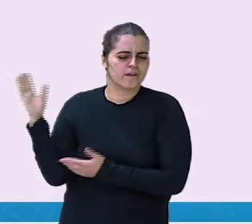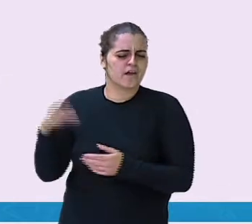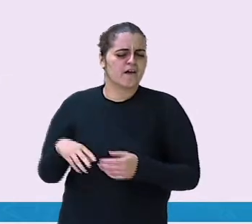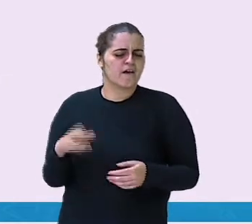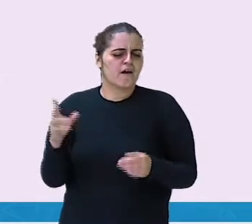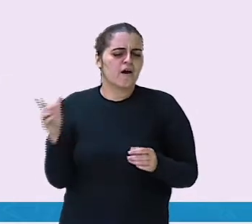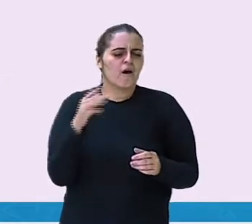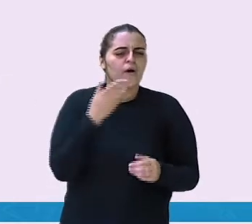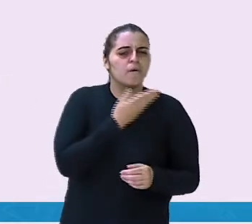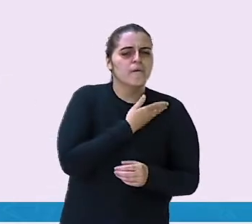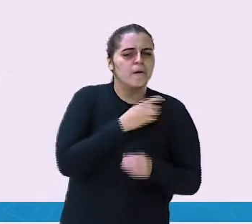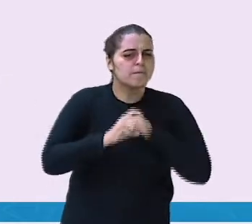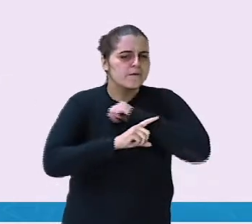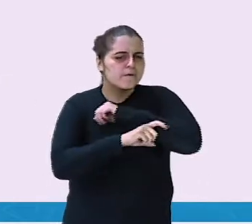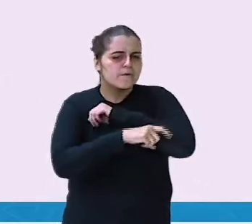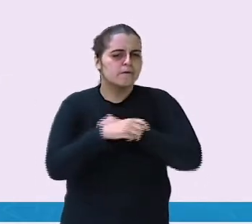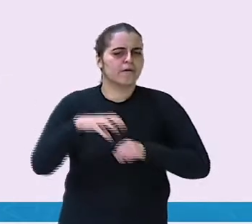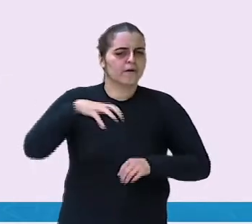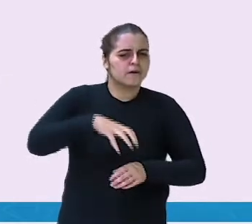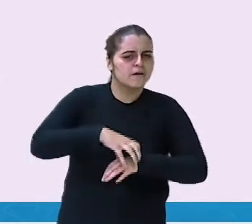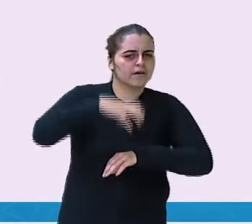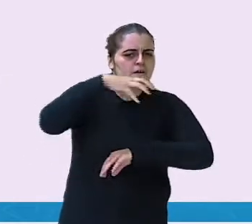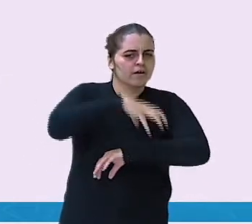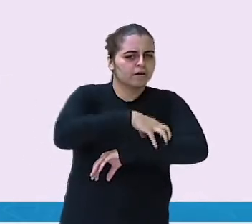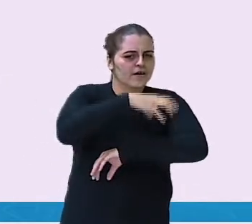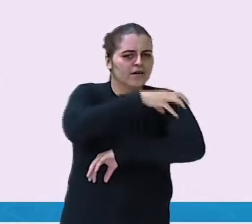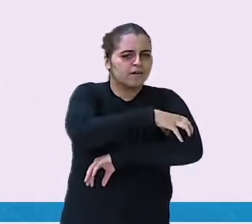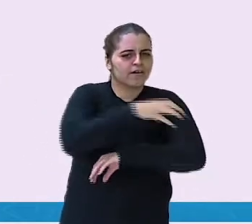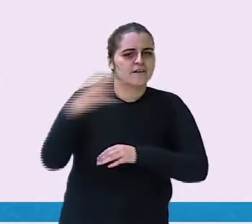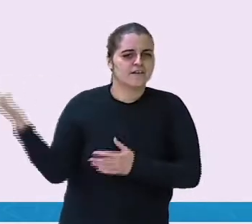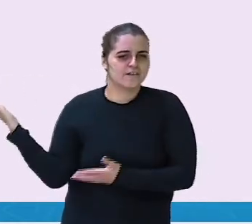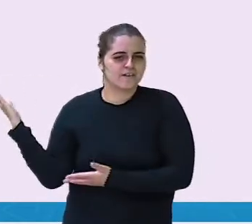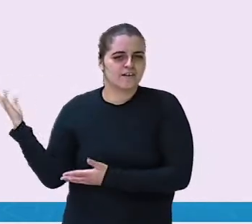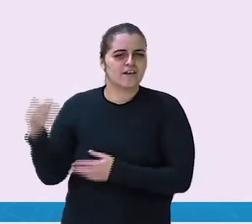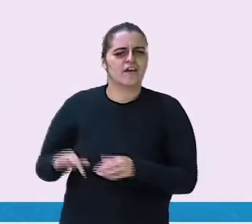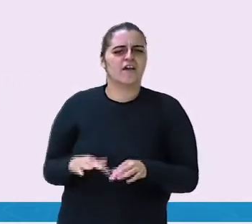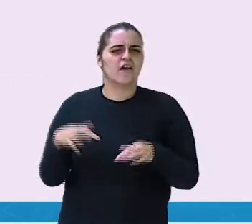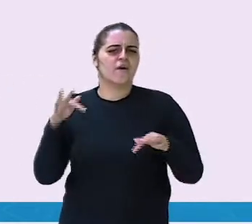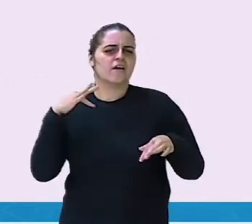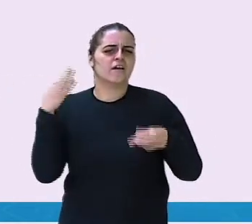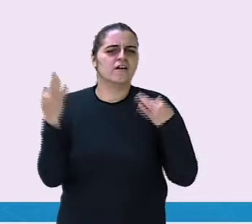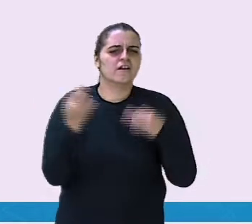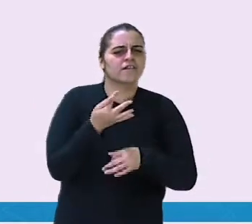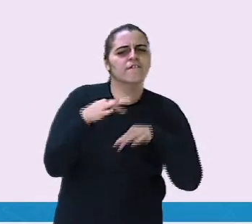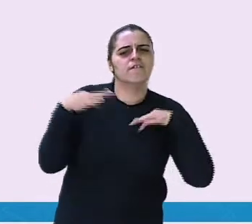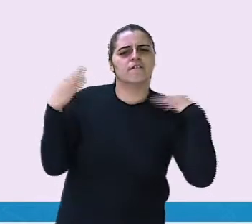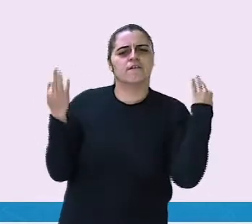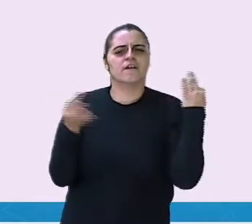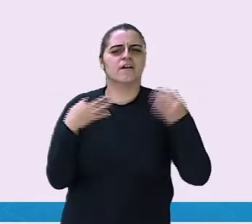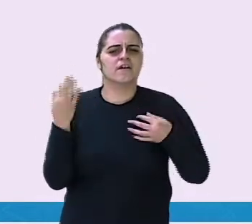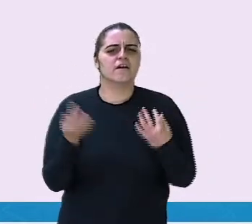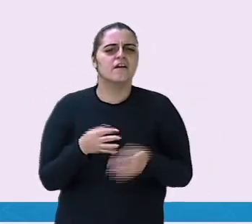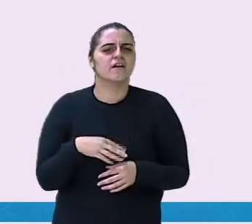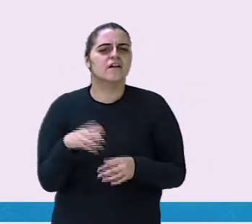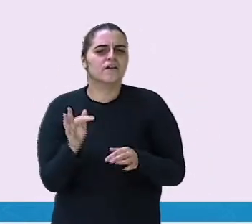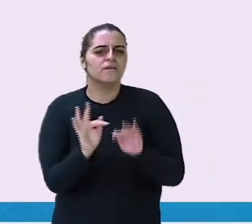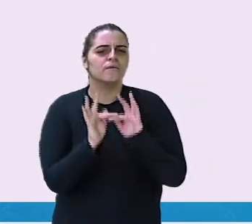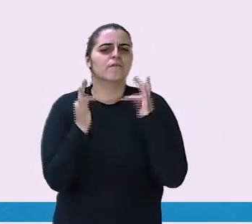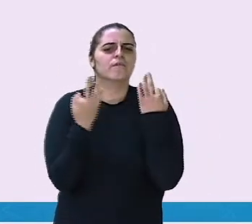Aranha. Meu primeiro túnel. Eu em férias com a família na ilha.